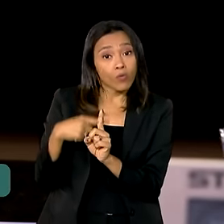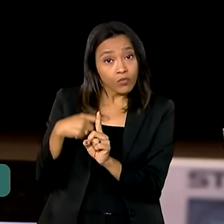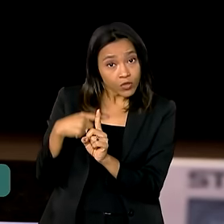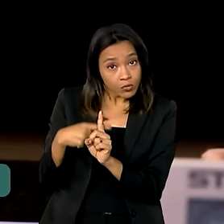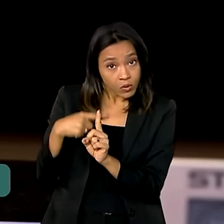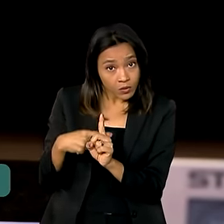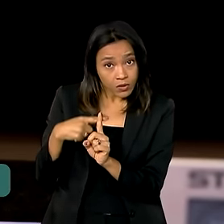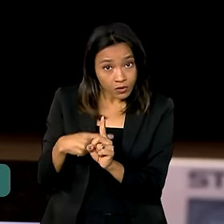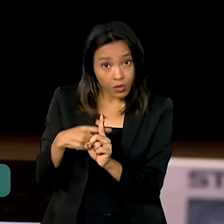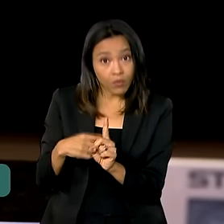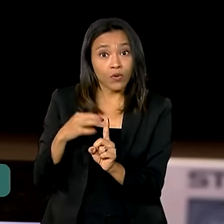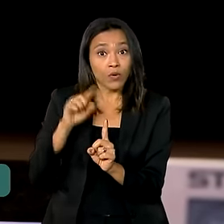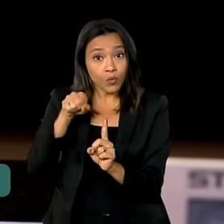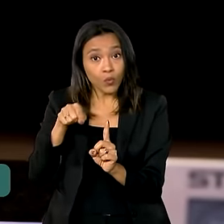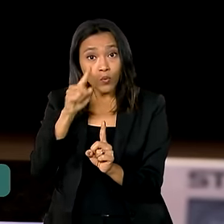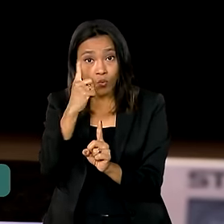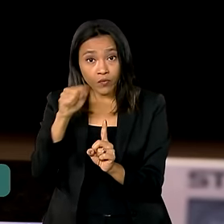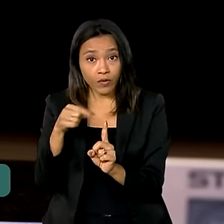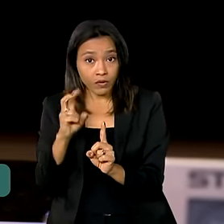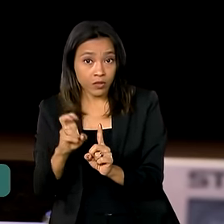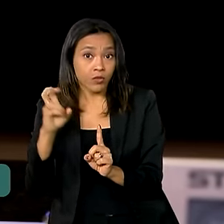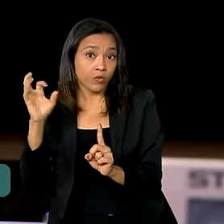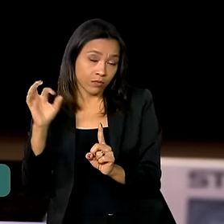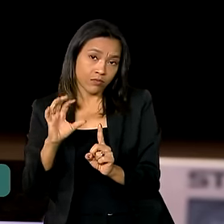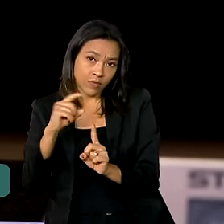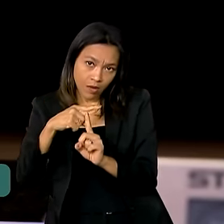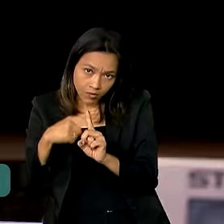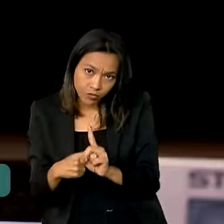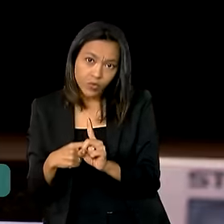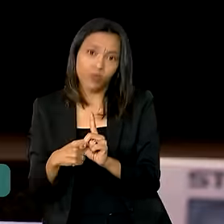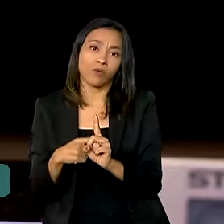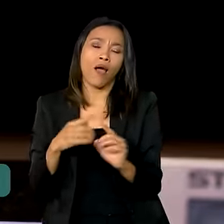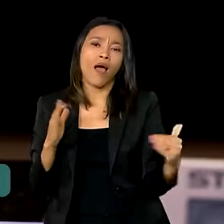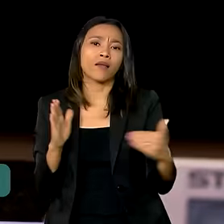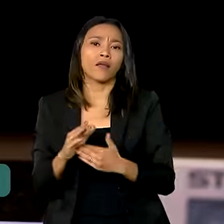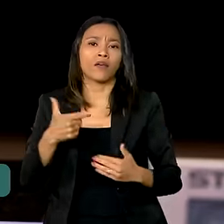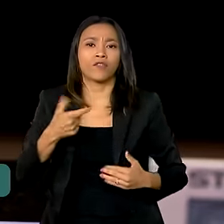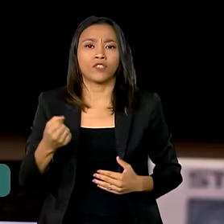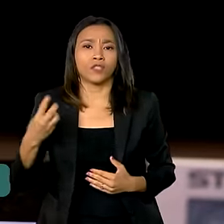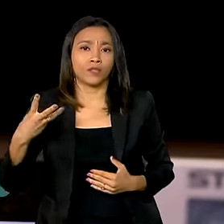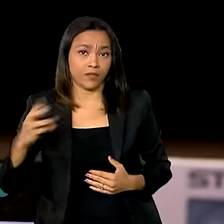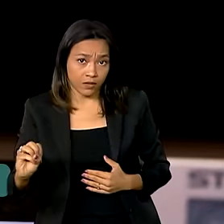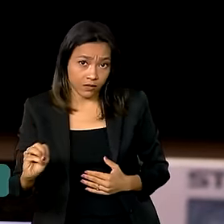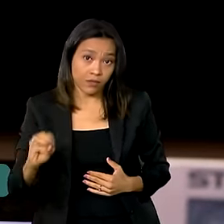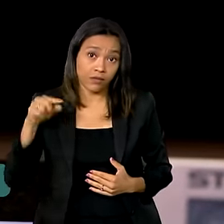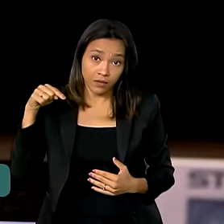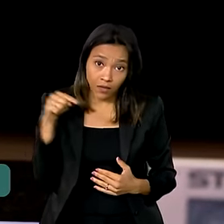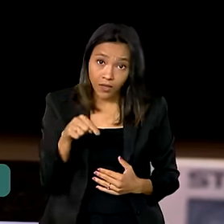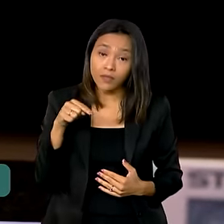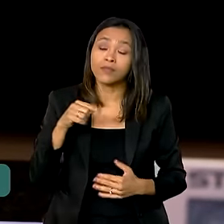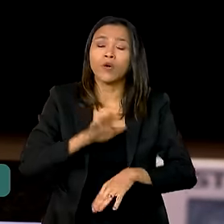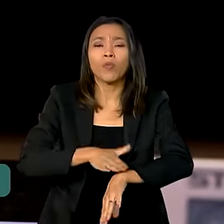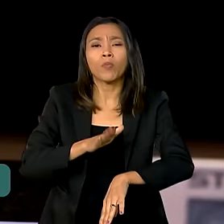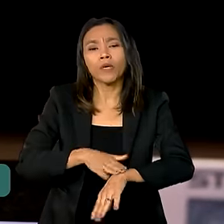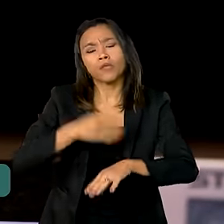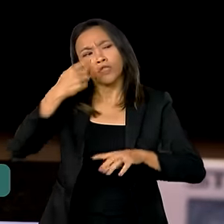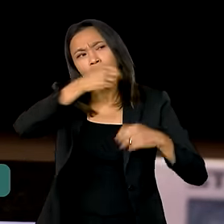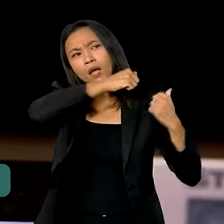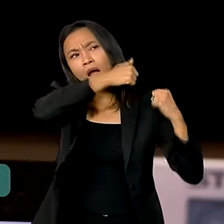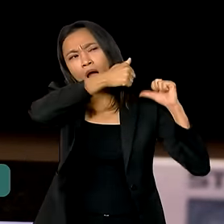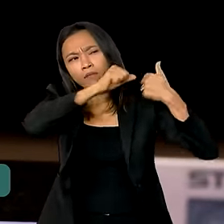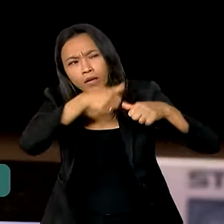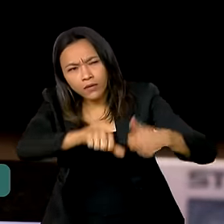graus centígrados na temperatura global até 2030. Vai ser um momento importante, vai ser um momento de avaliação